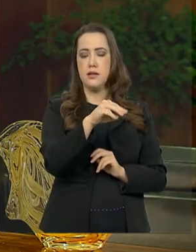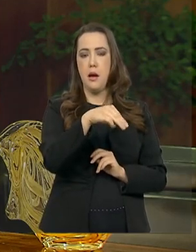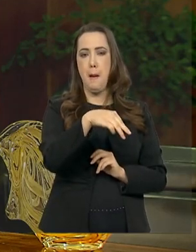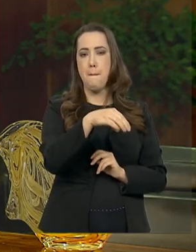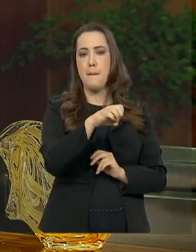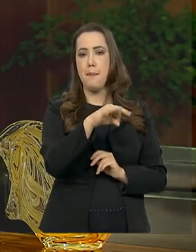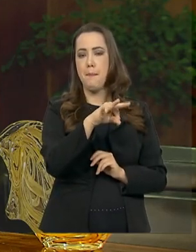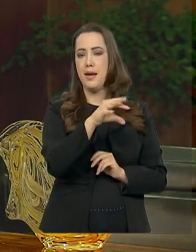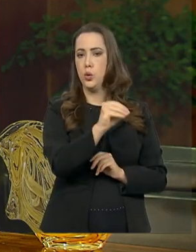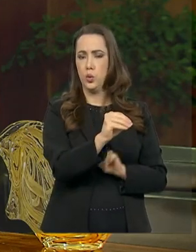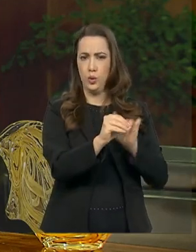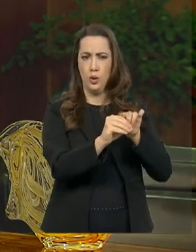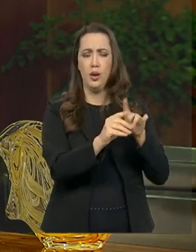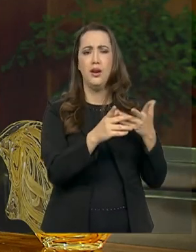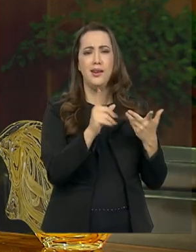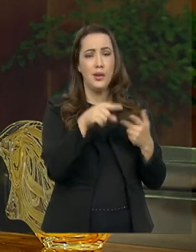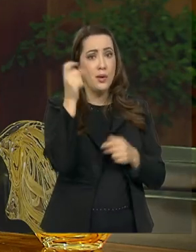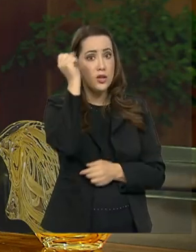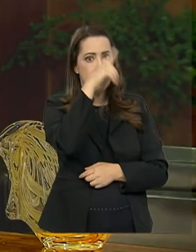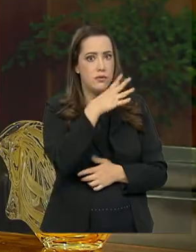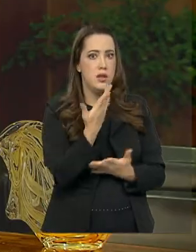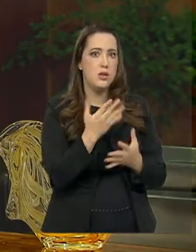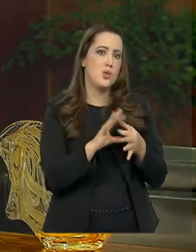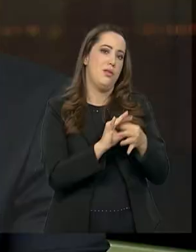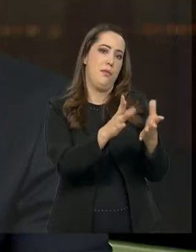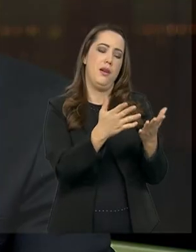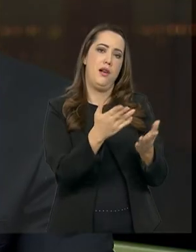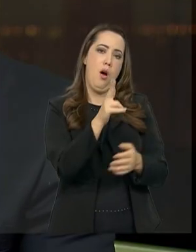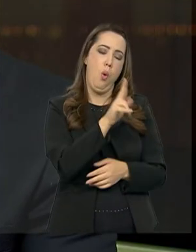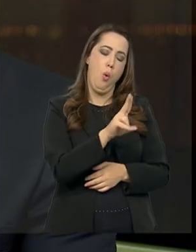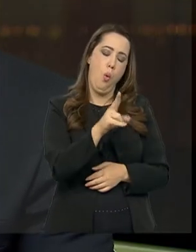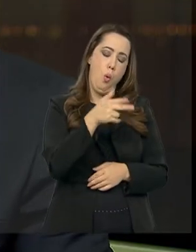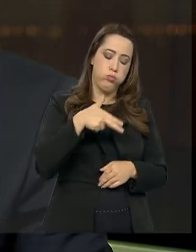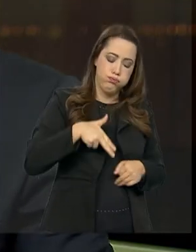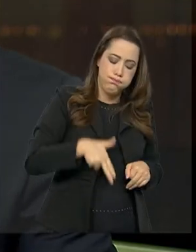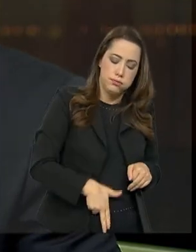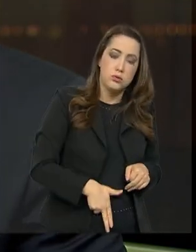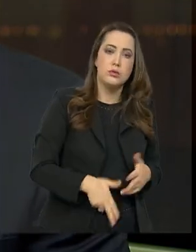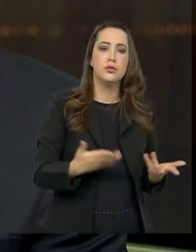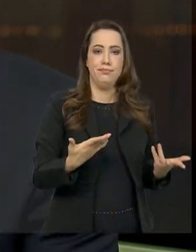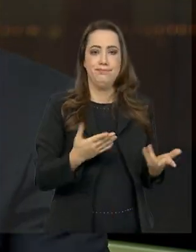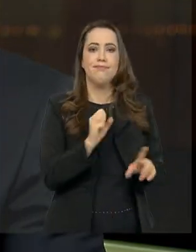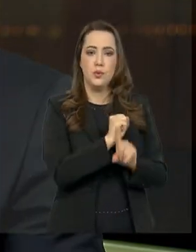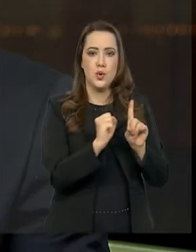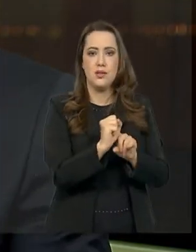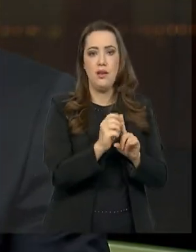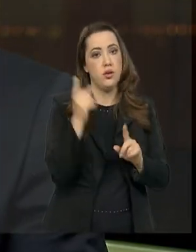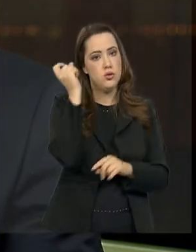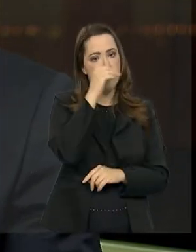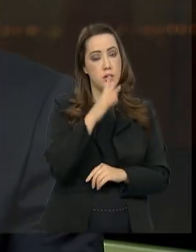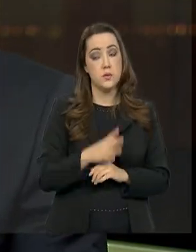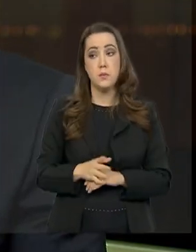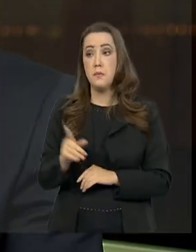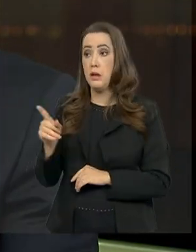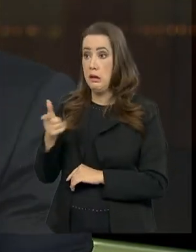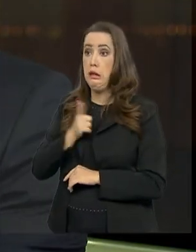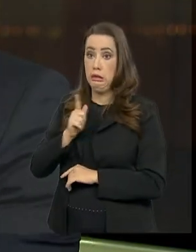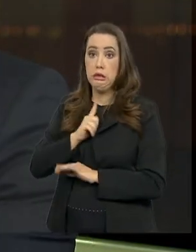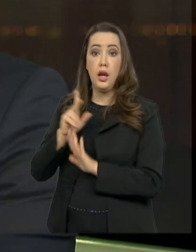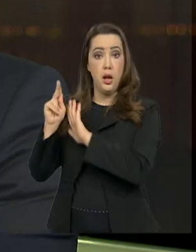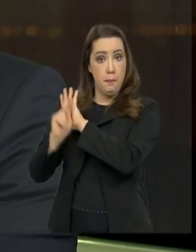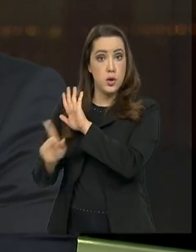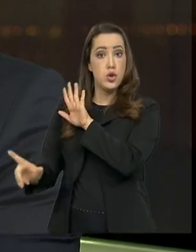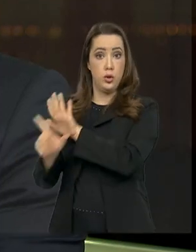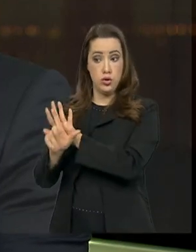ao porte de armas se torna muito difícil. Esse é um desafio, por exemplo. Está no Congresso Nacional um projeto de lei que amplia a posse